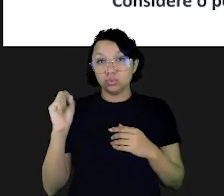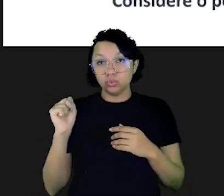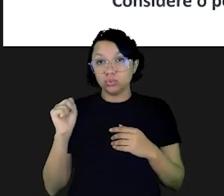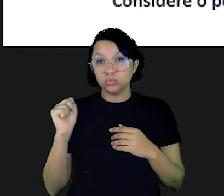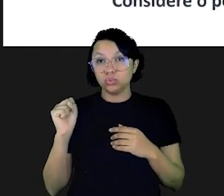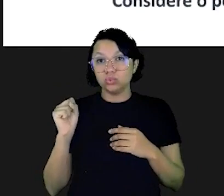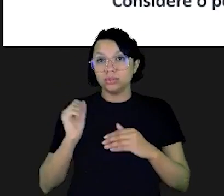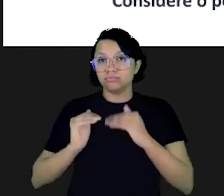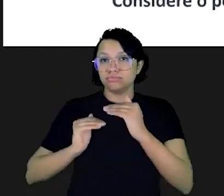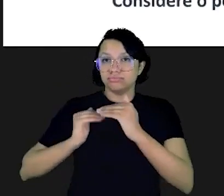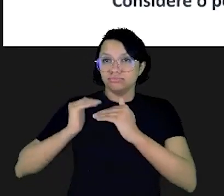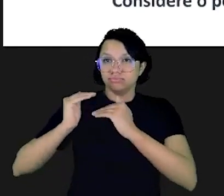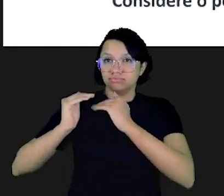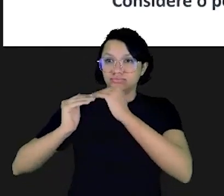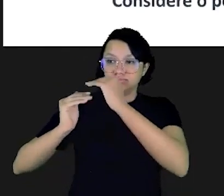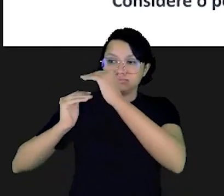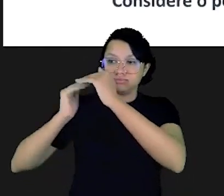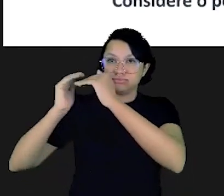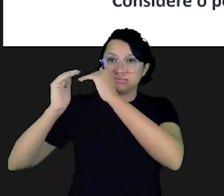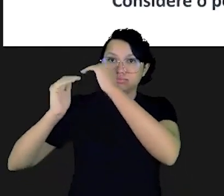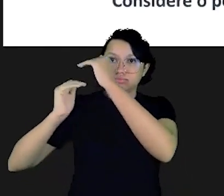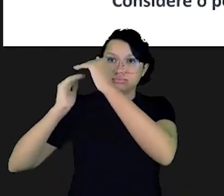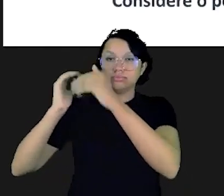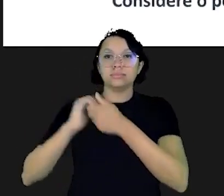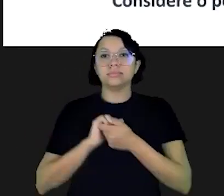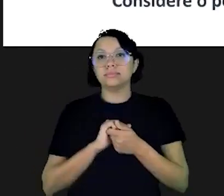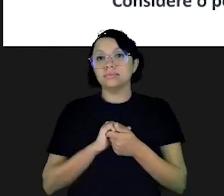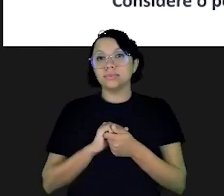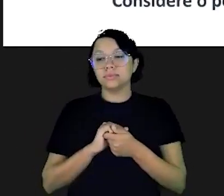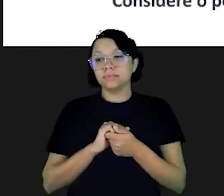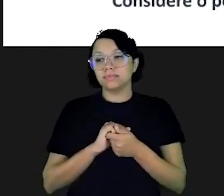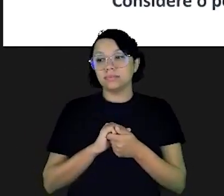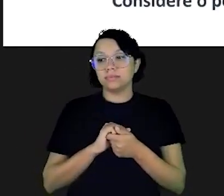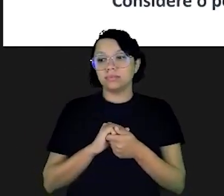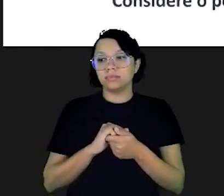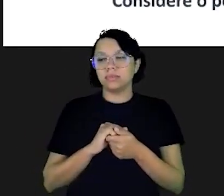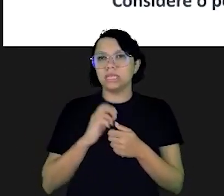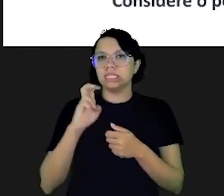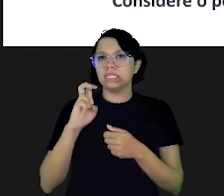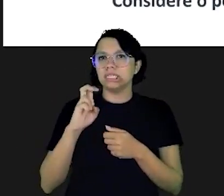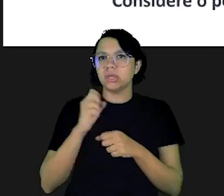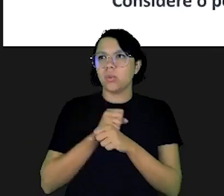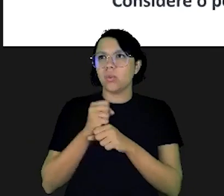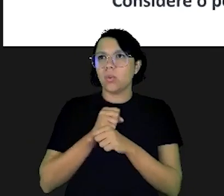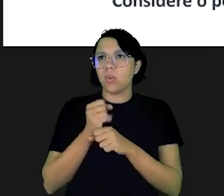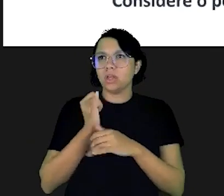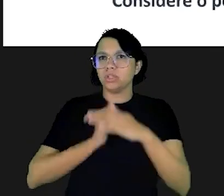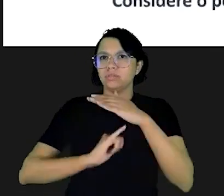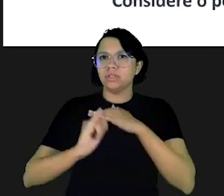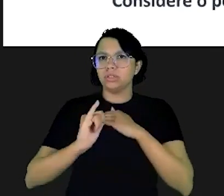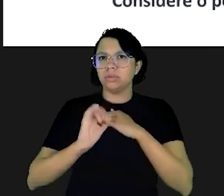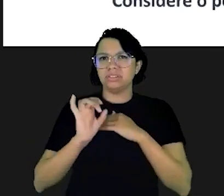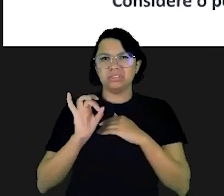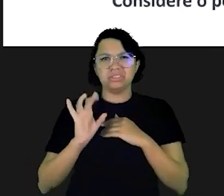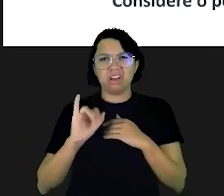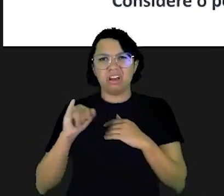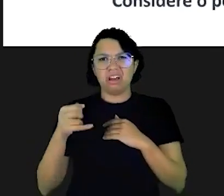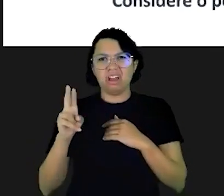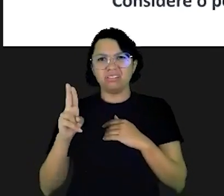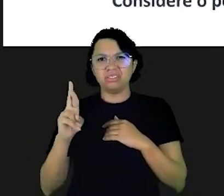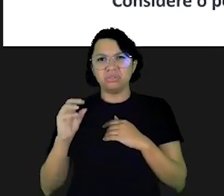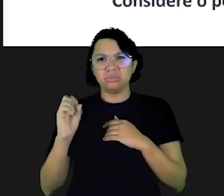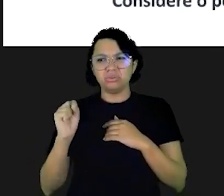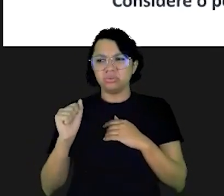é que os juros compostos crescem de forma exponencial então se você olha pô 5 anos de